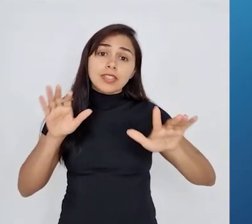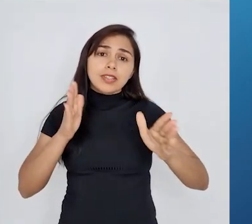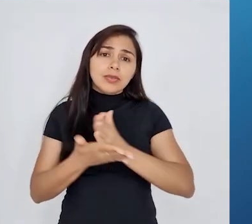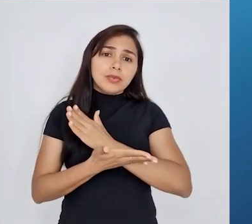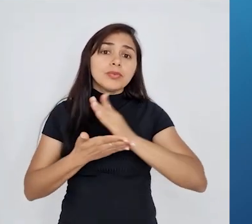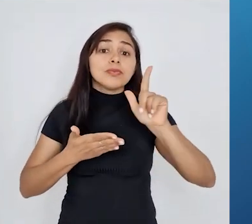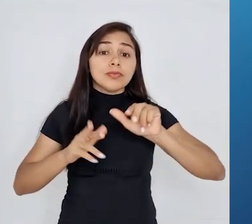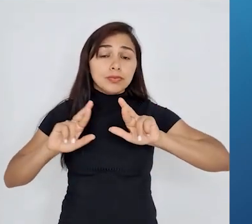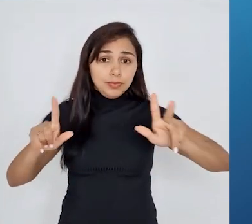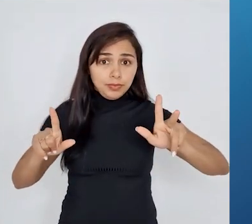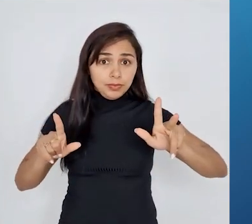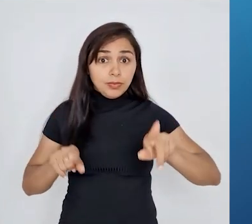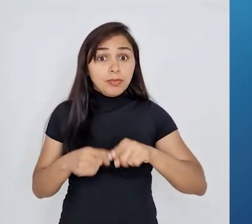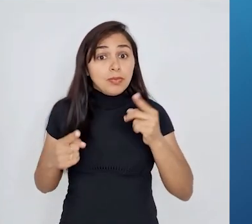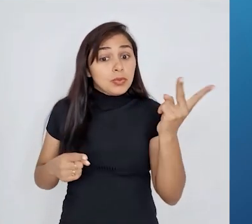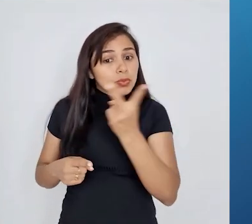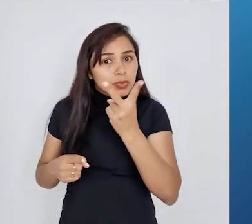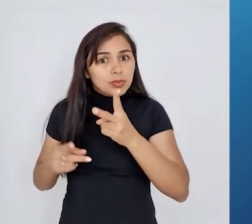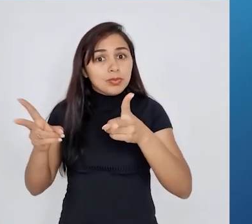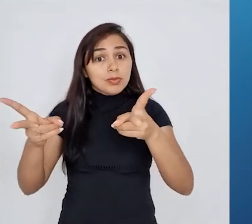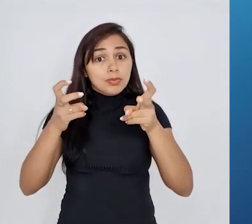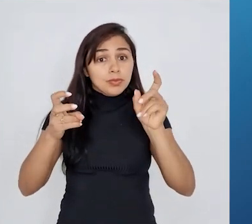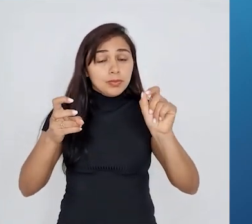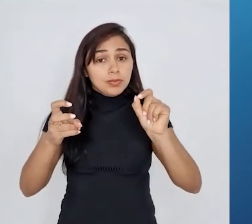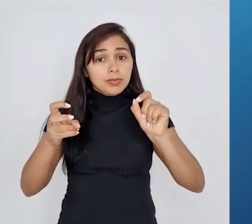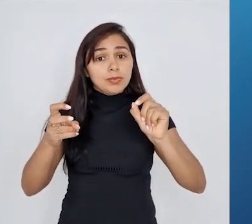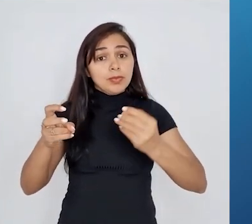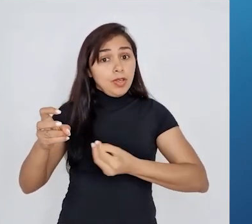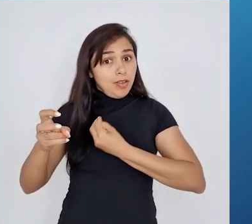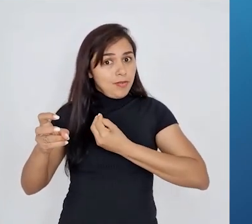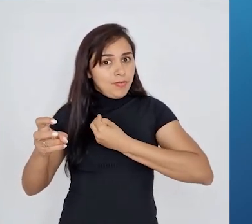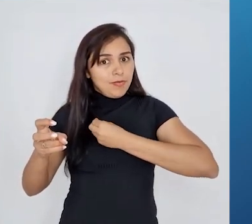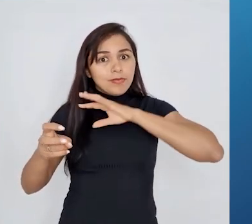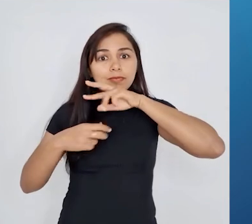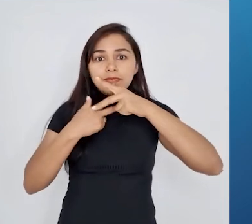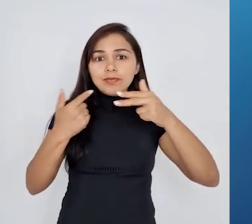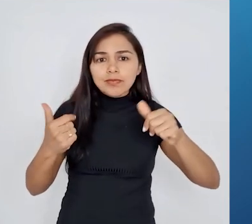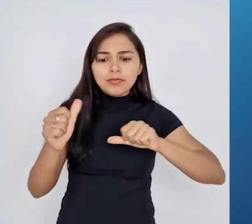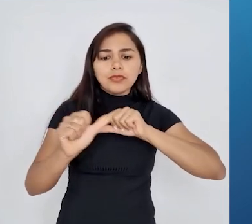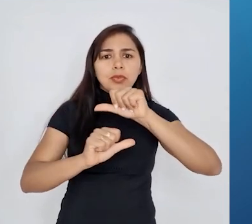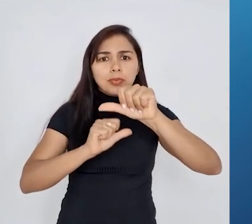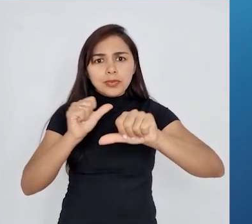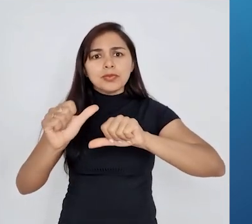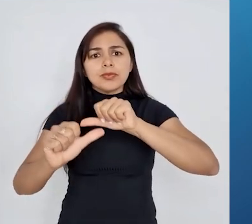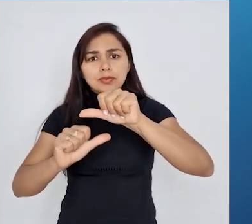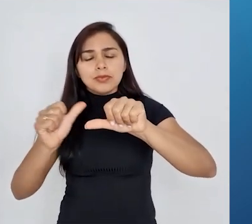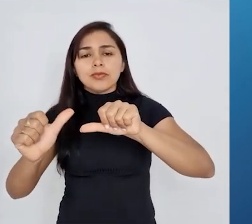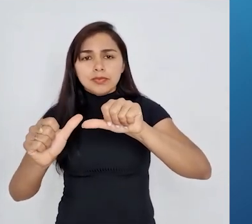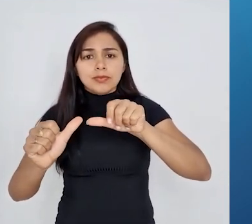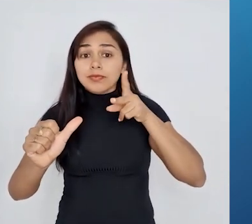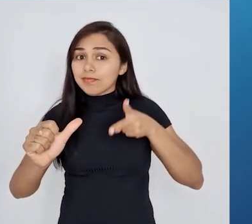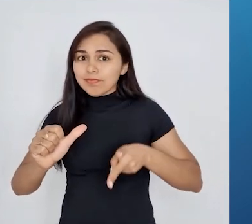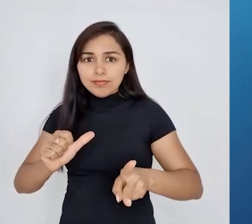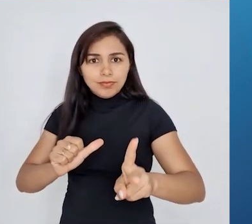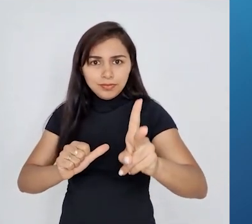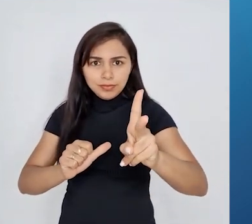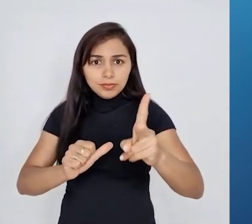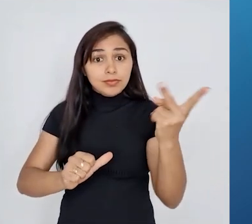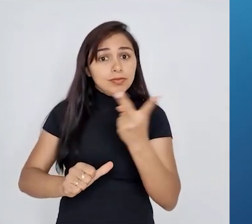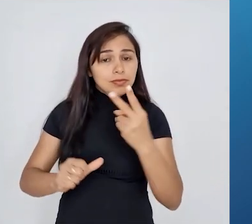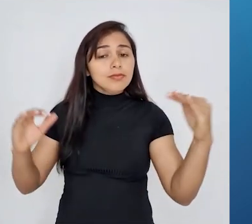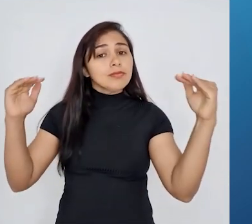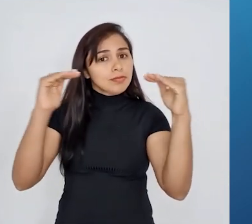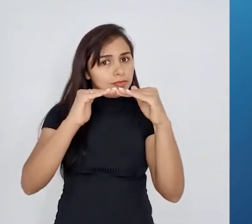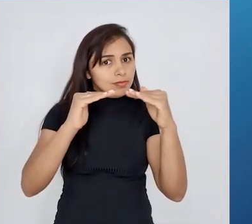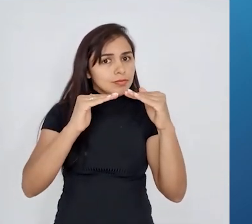reconheceram que as espécies mudam ao longo do tempo, ou seja, essas espécies não permanecem fixas, mudança. Então, os dois concordavam em